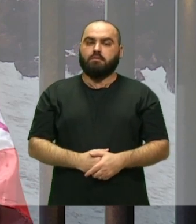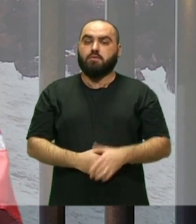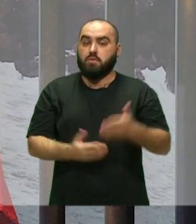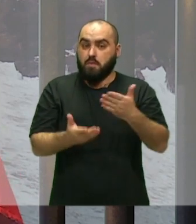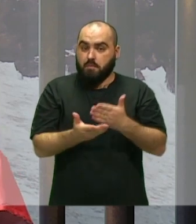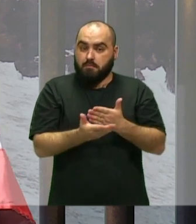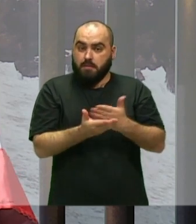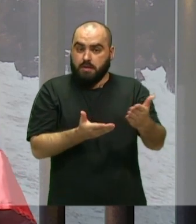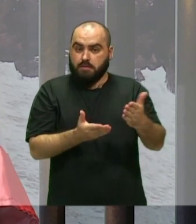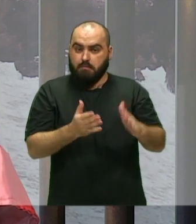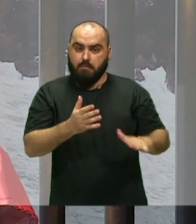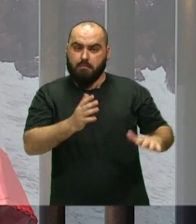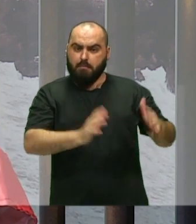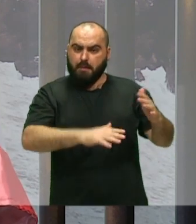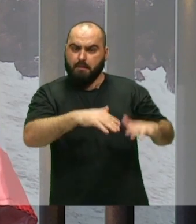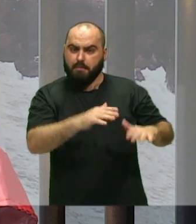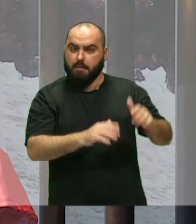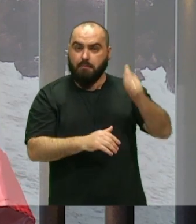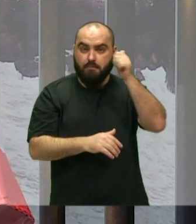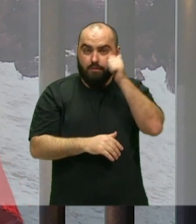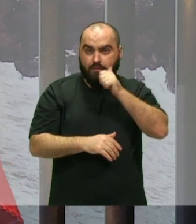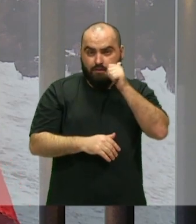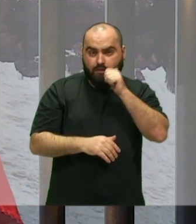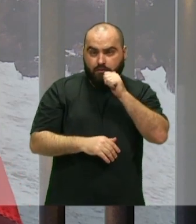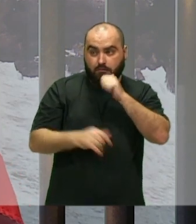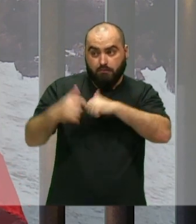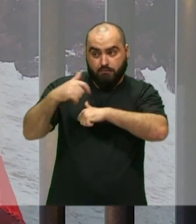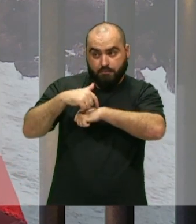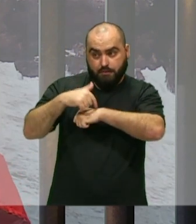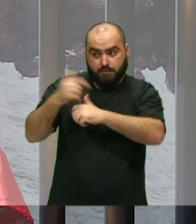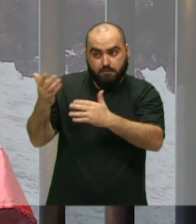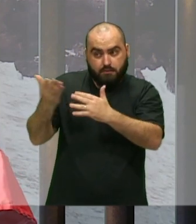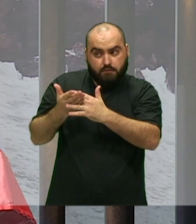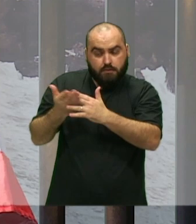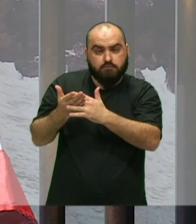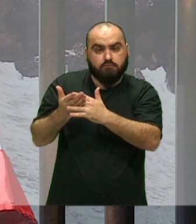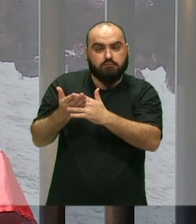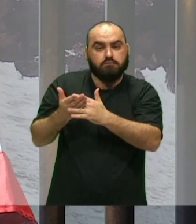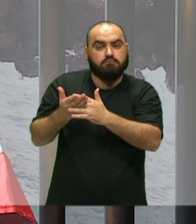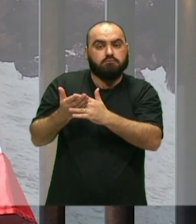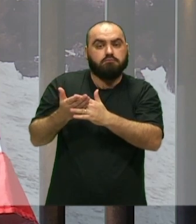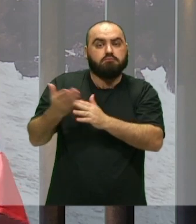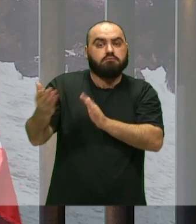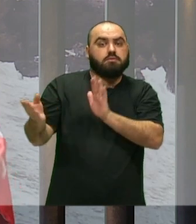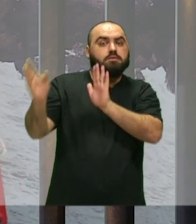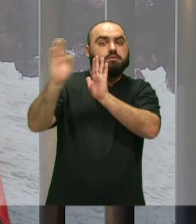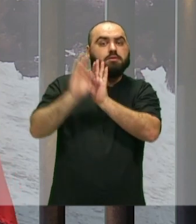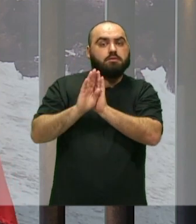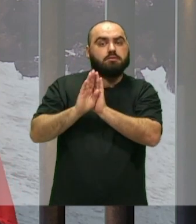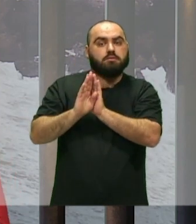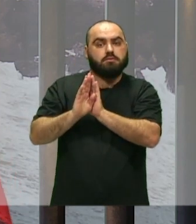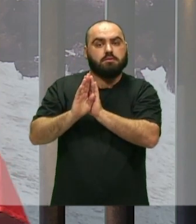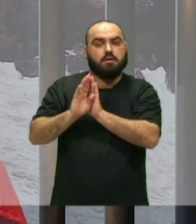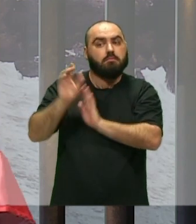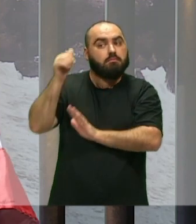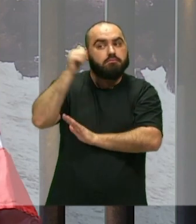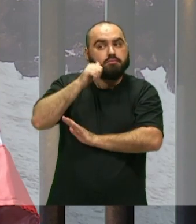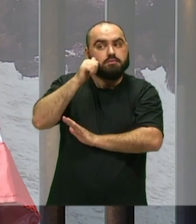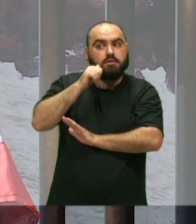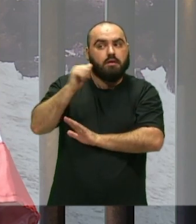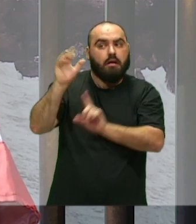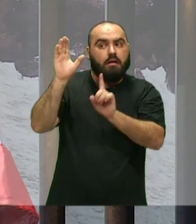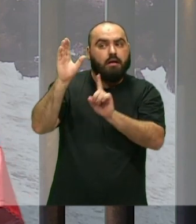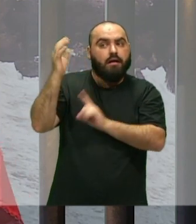Se junta as mulheres Né? Nos momentos de intervalo De intervalo Vinha as demandas Os abusos As regressões